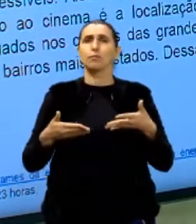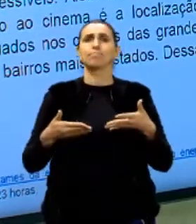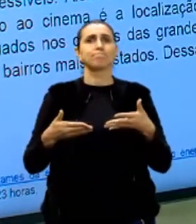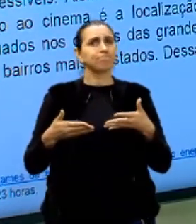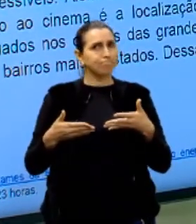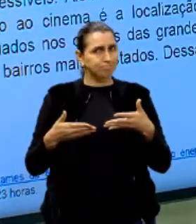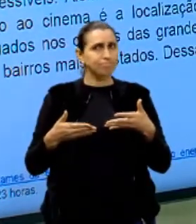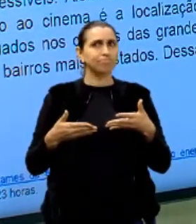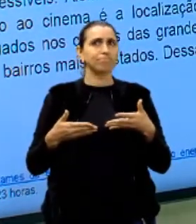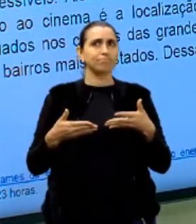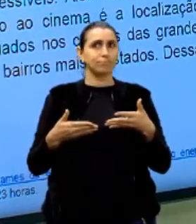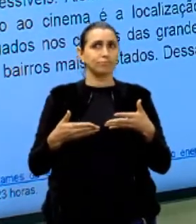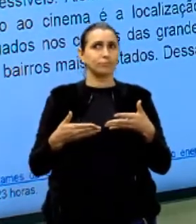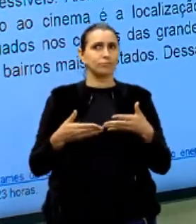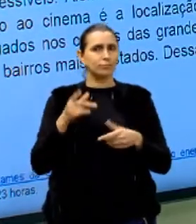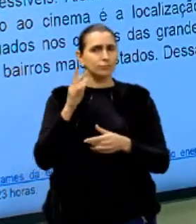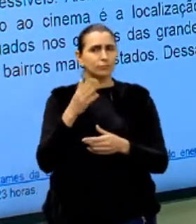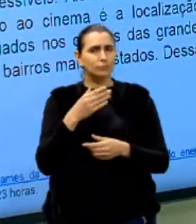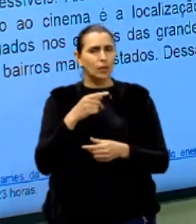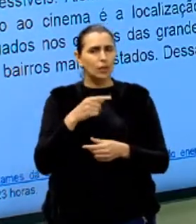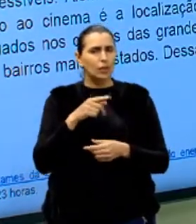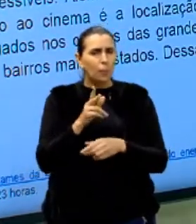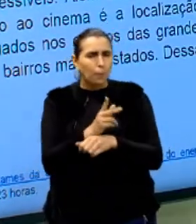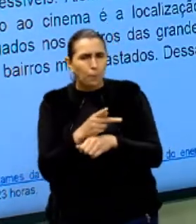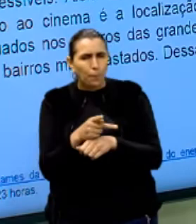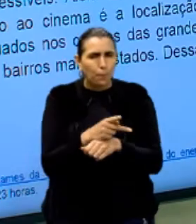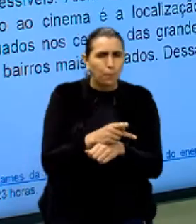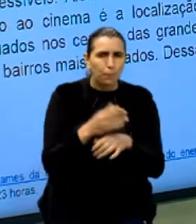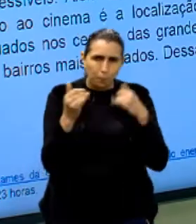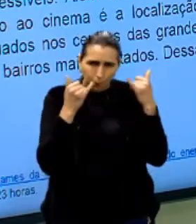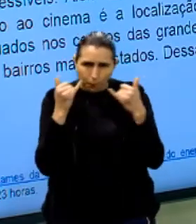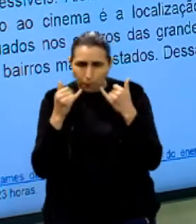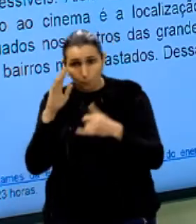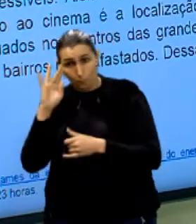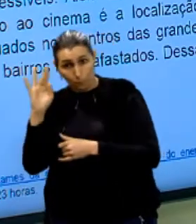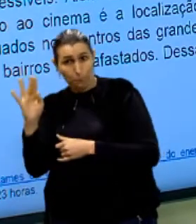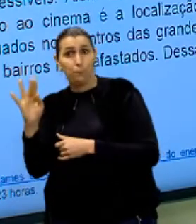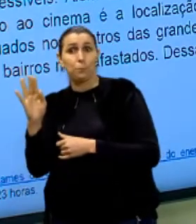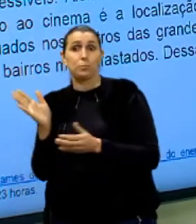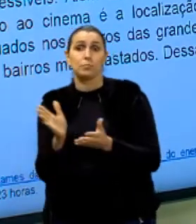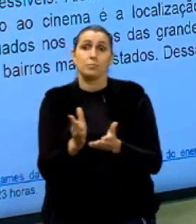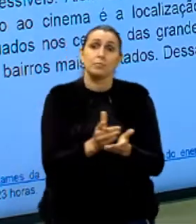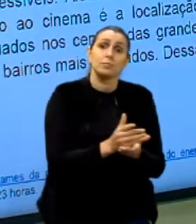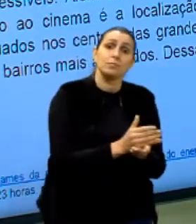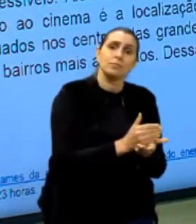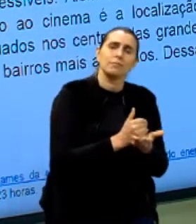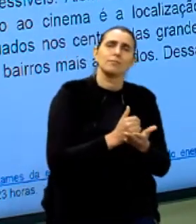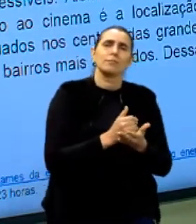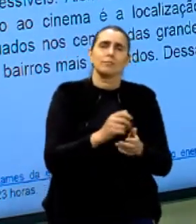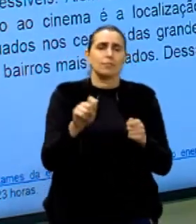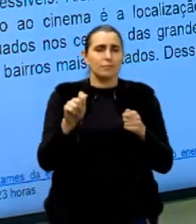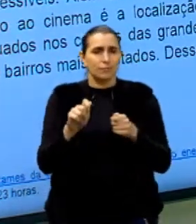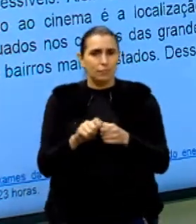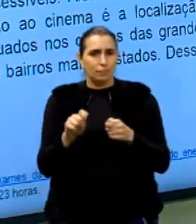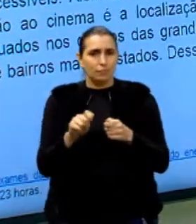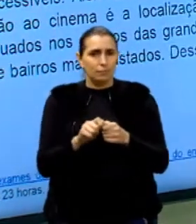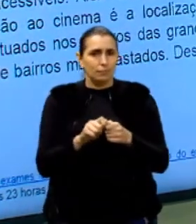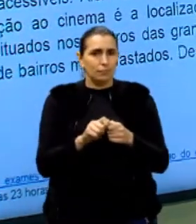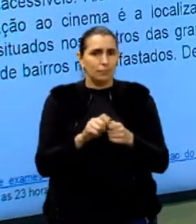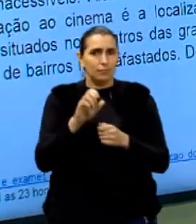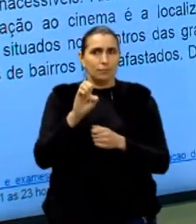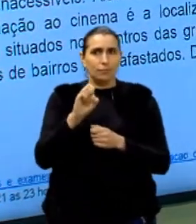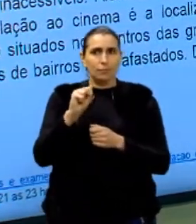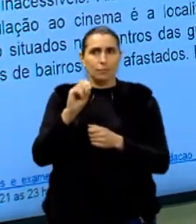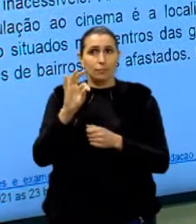motivadores e pesquem informações, reflitam sobre o dado e aí façam como a Estela